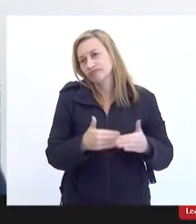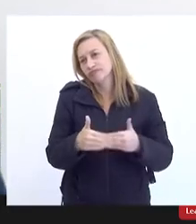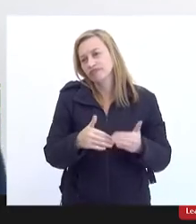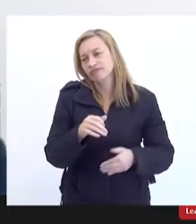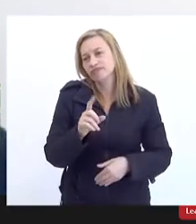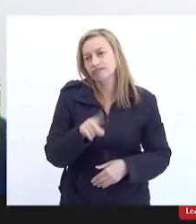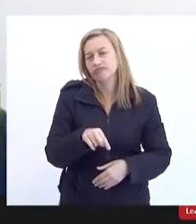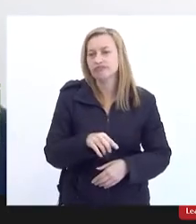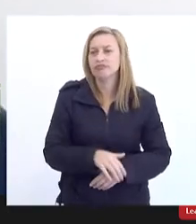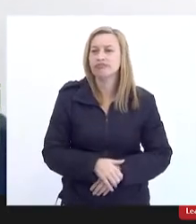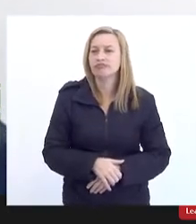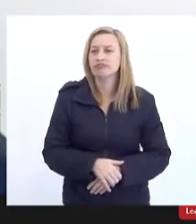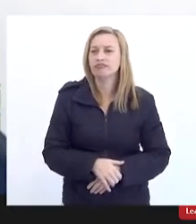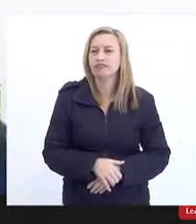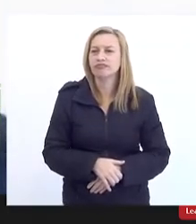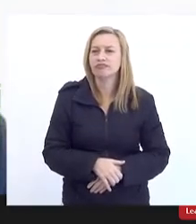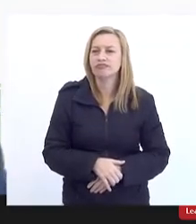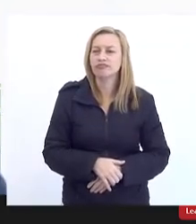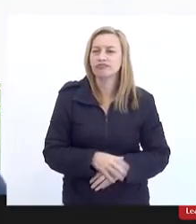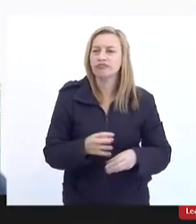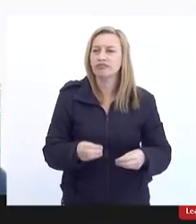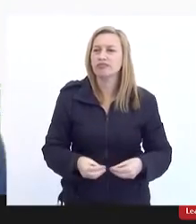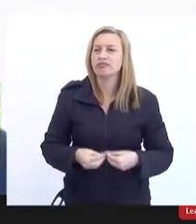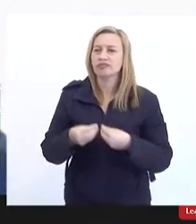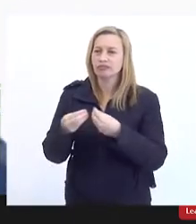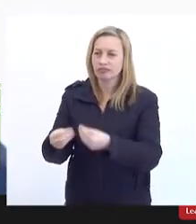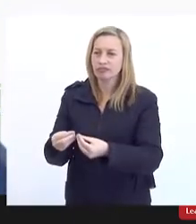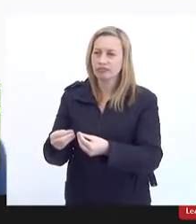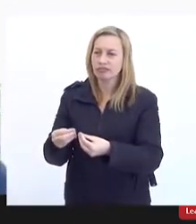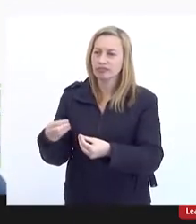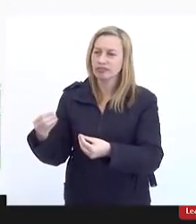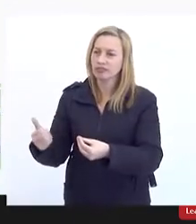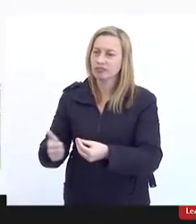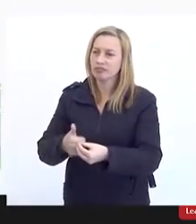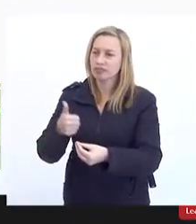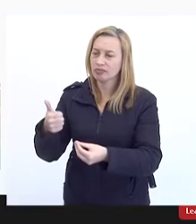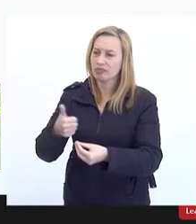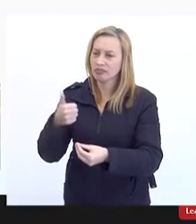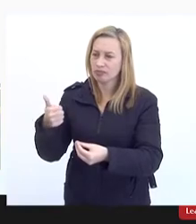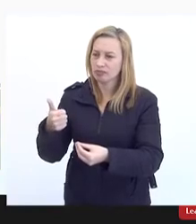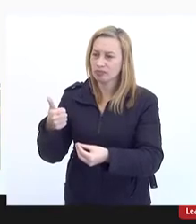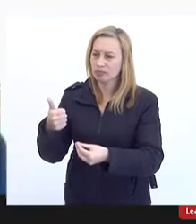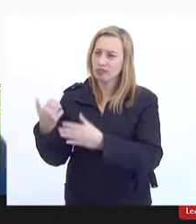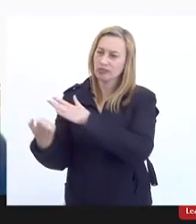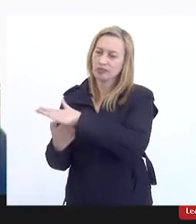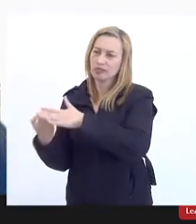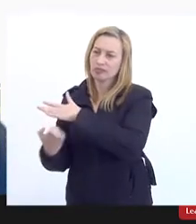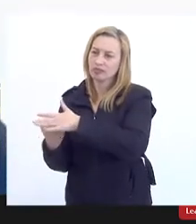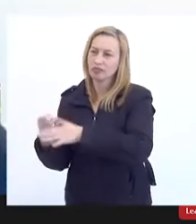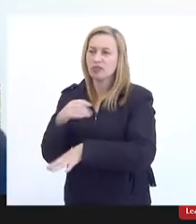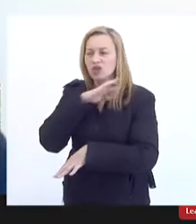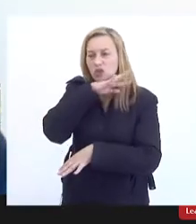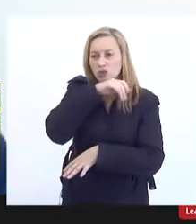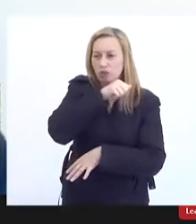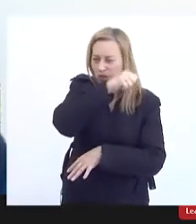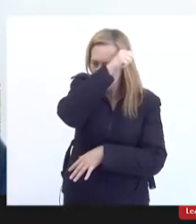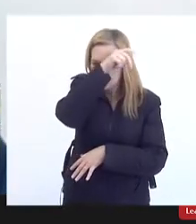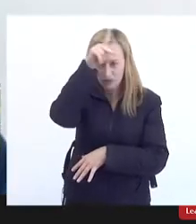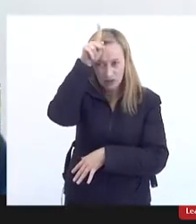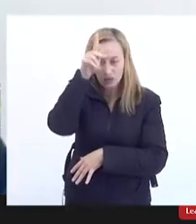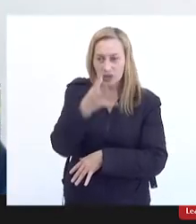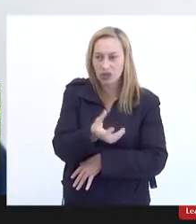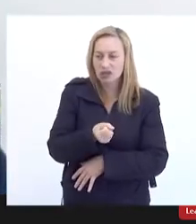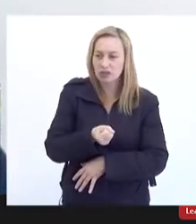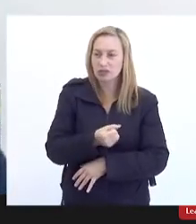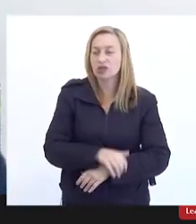dá-se o filé mignon para a empresa concessionária e o osso fica para a prefeitura roer então